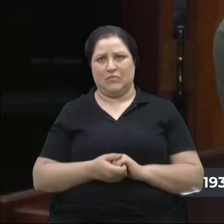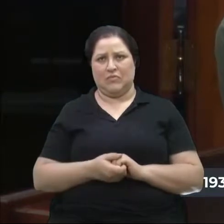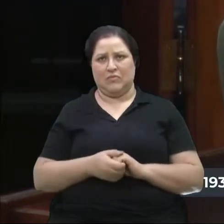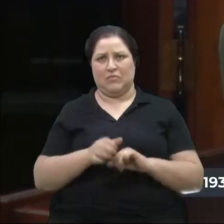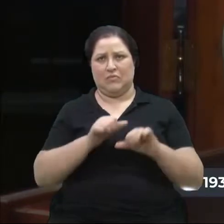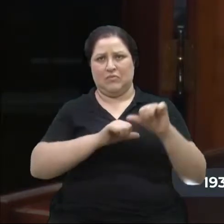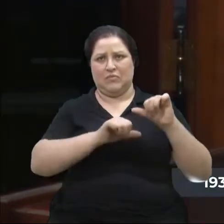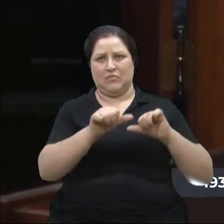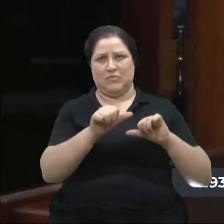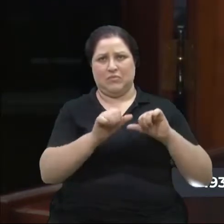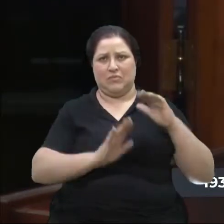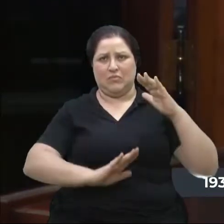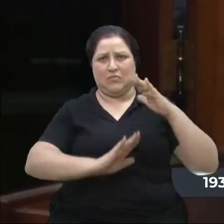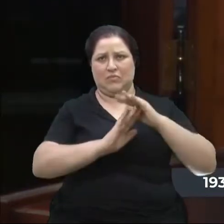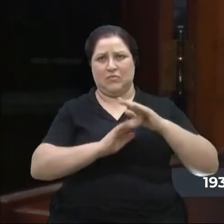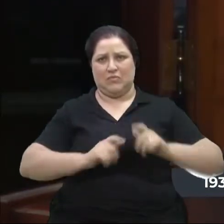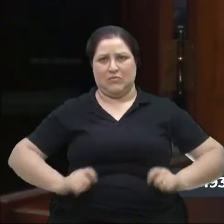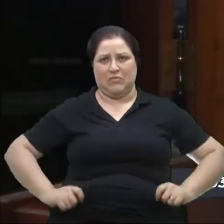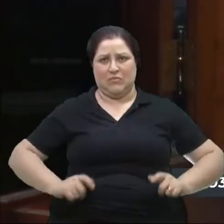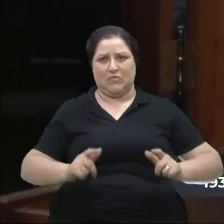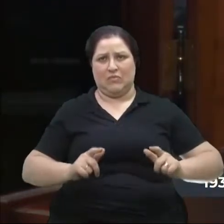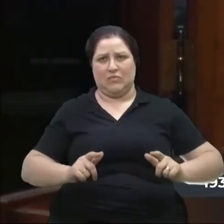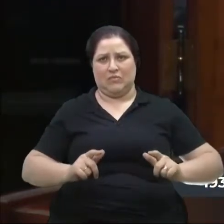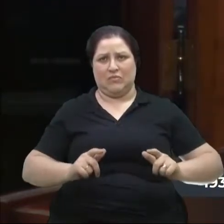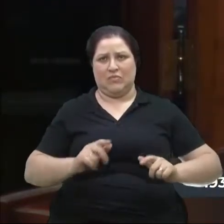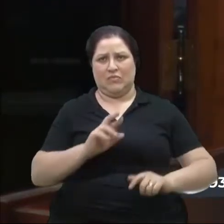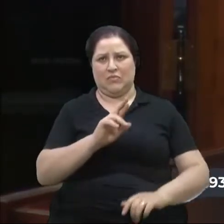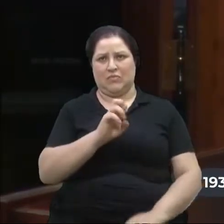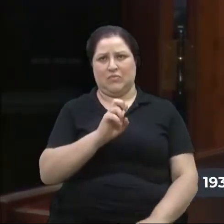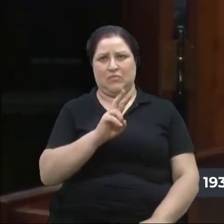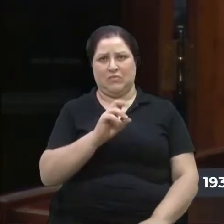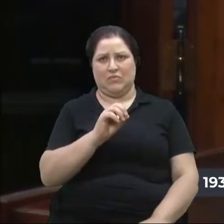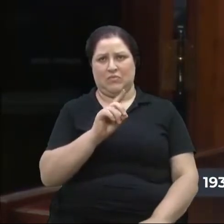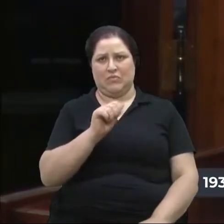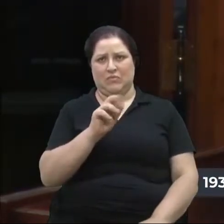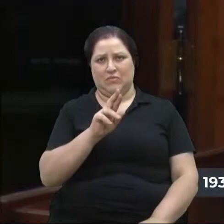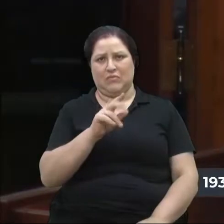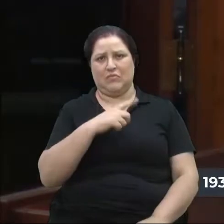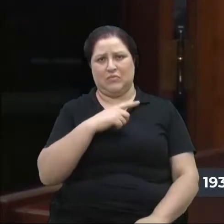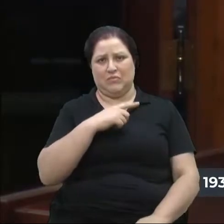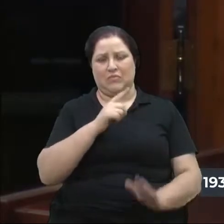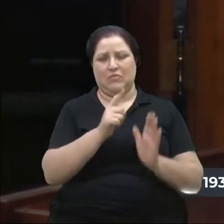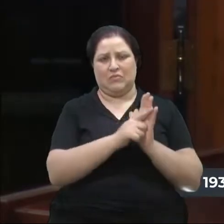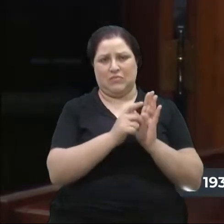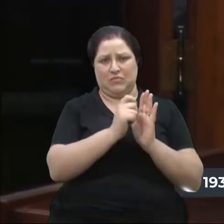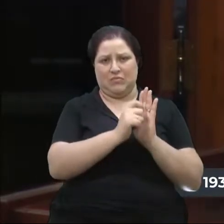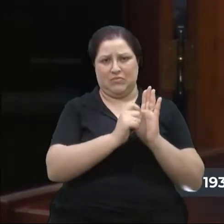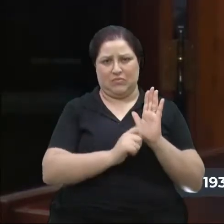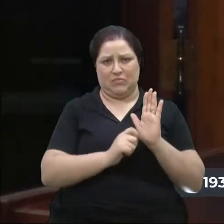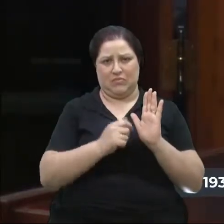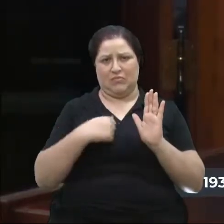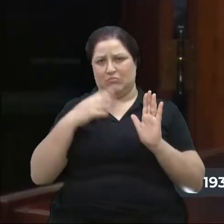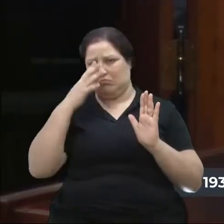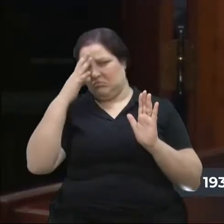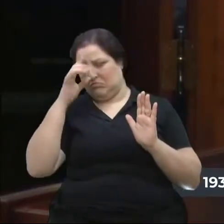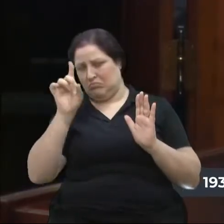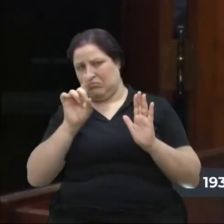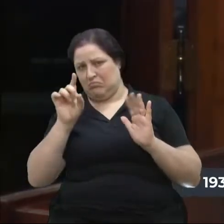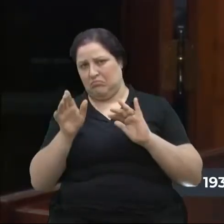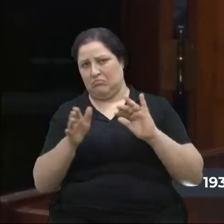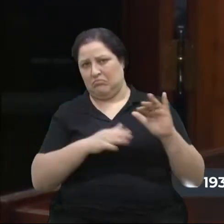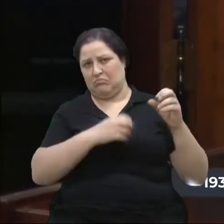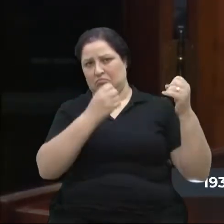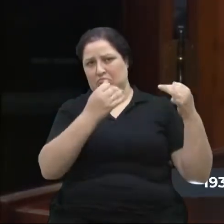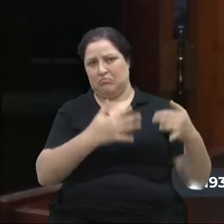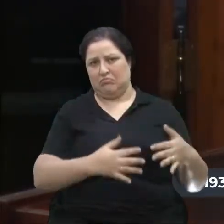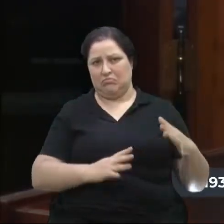revogar o teto de gastos. Está escrito, não é o Marcon que está inventando. Pois bem, vereador Bressan, vou explicar o